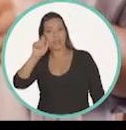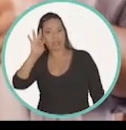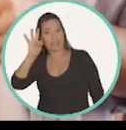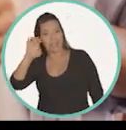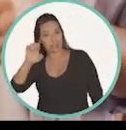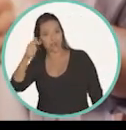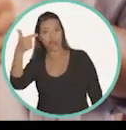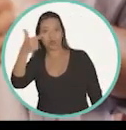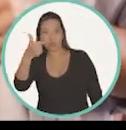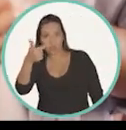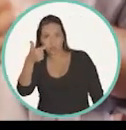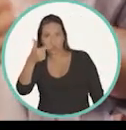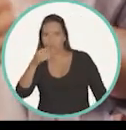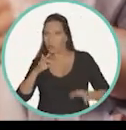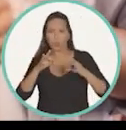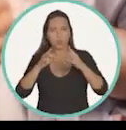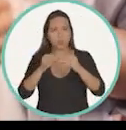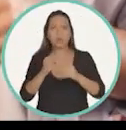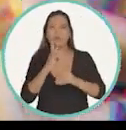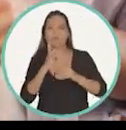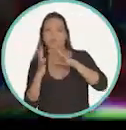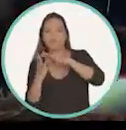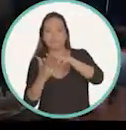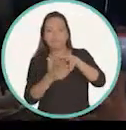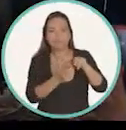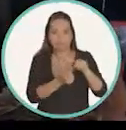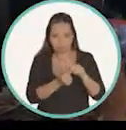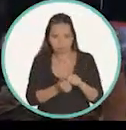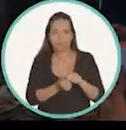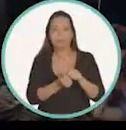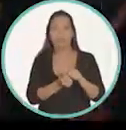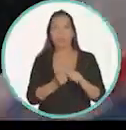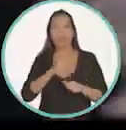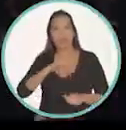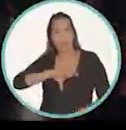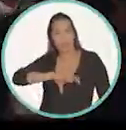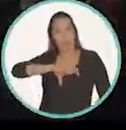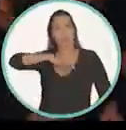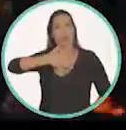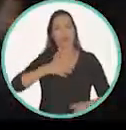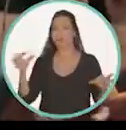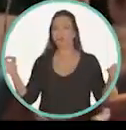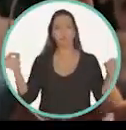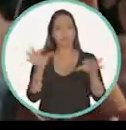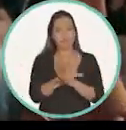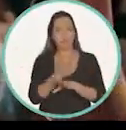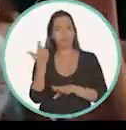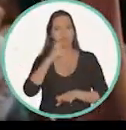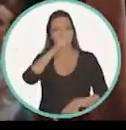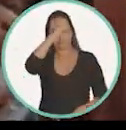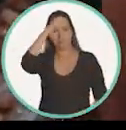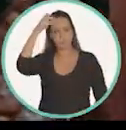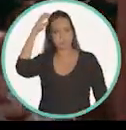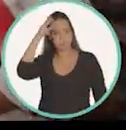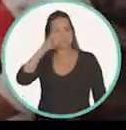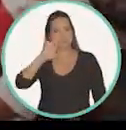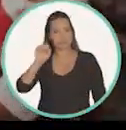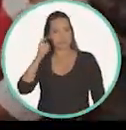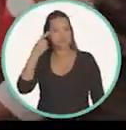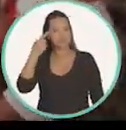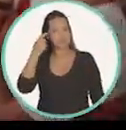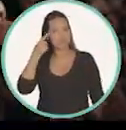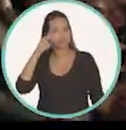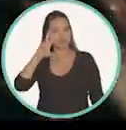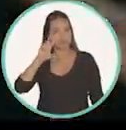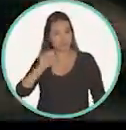Tropa de Elite 2. O mundo inteiro conhece. Freixo tem compromisso, coragem e está preparado para ser o novo